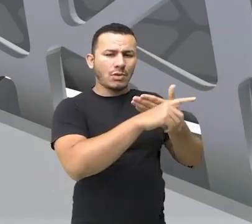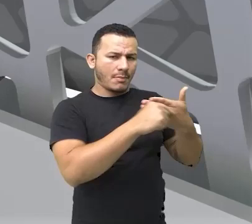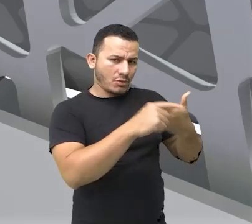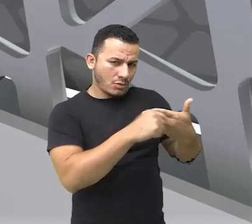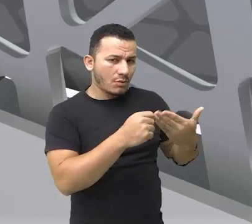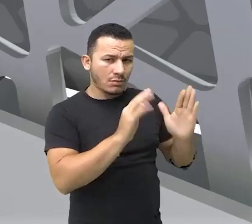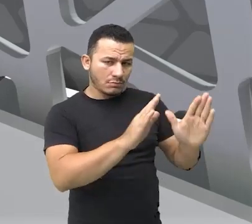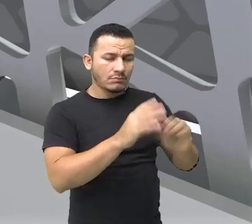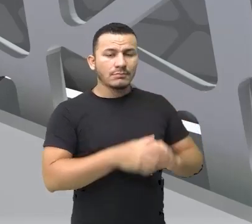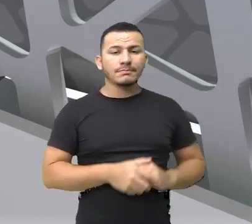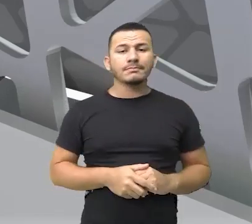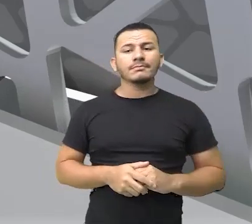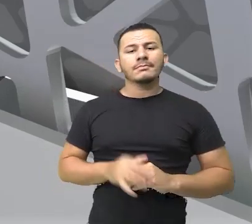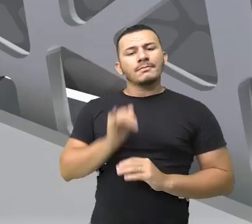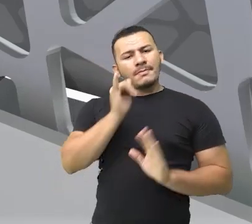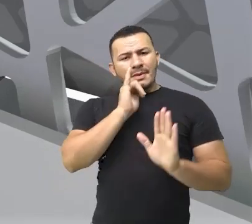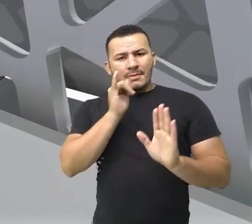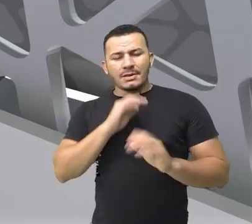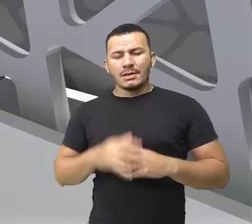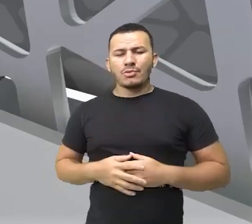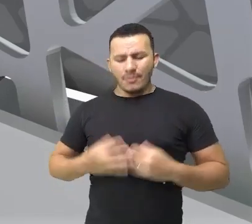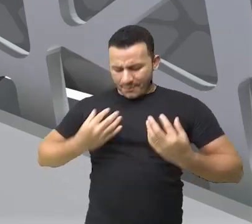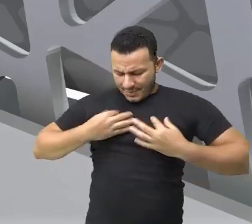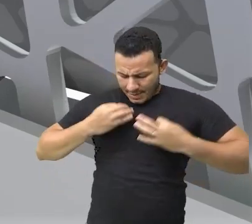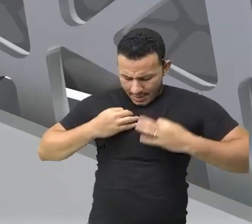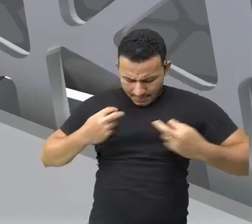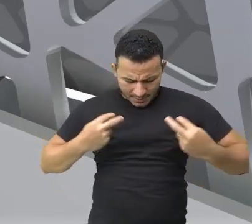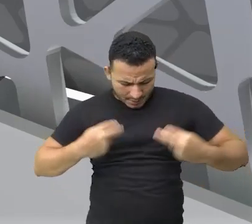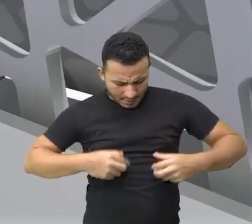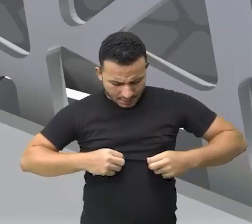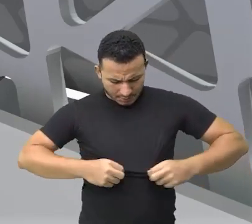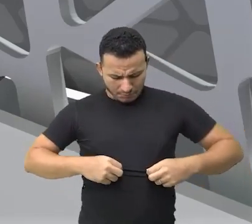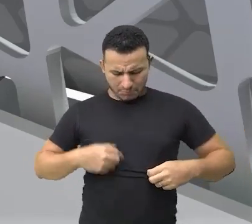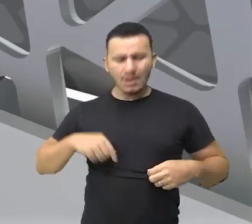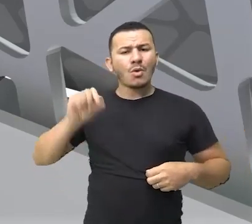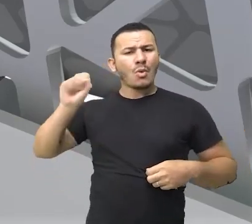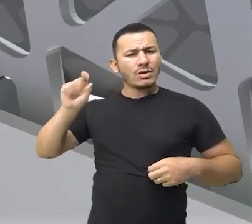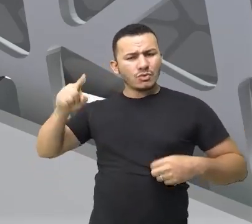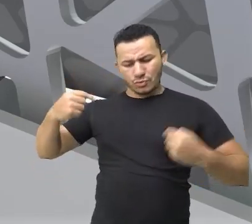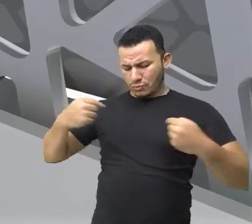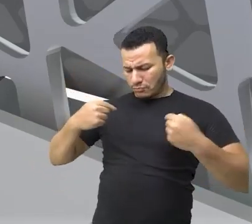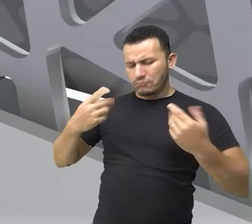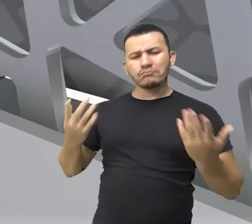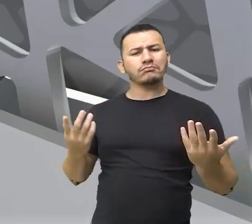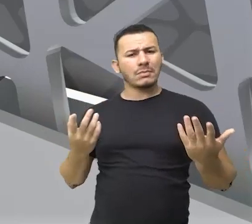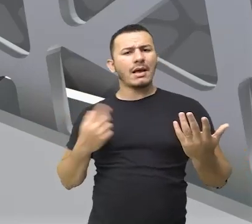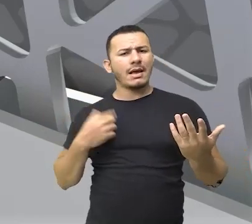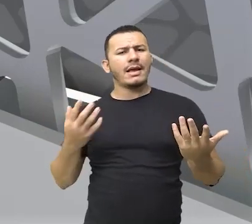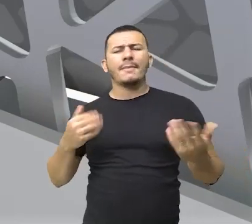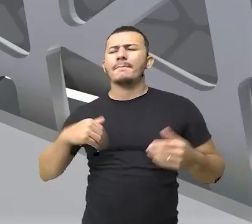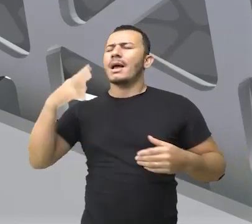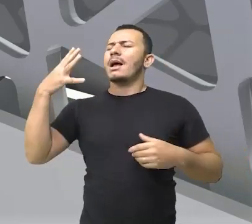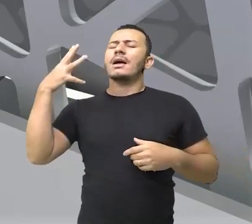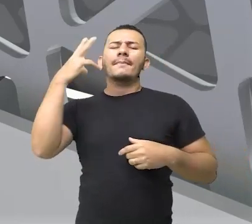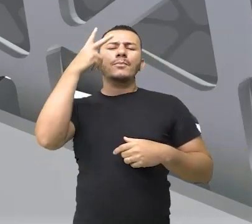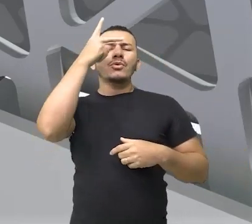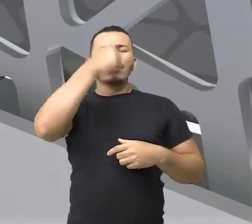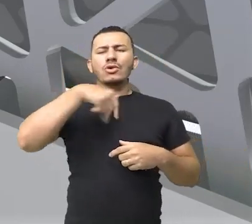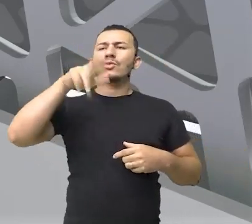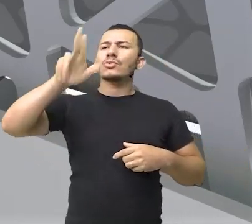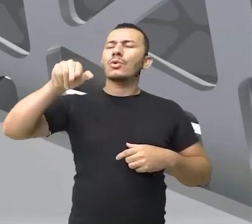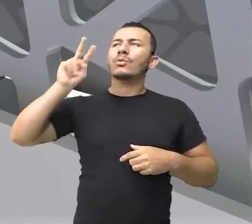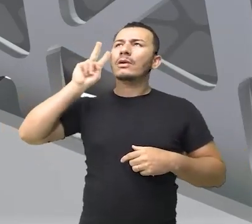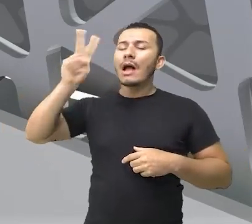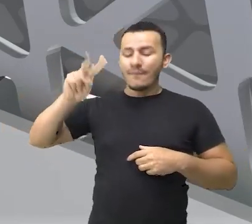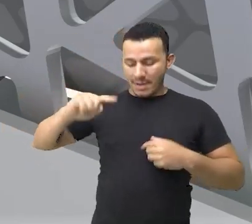Por exemplo, eu poderia... Ah, esta blusa, este azul desta blusa é o azul mais belo que já vi na